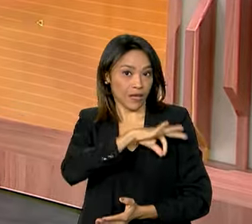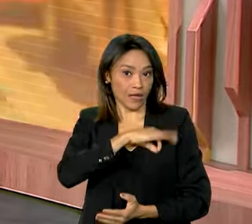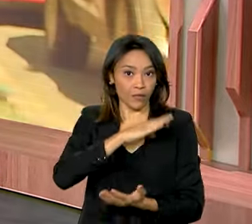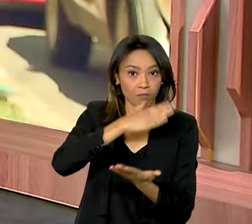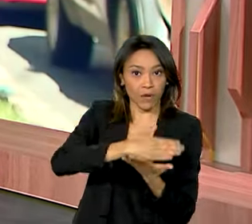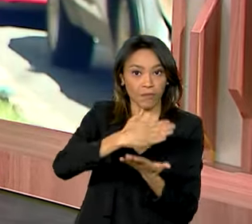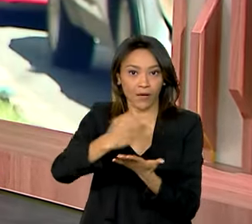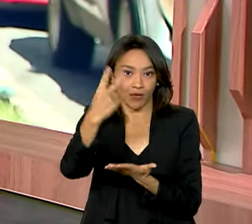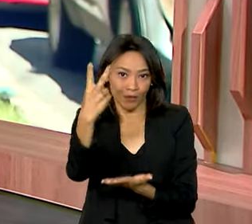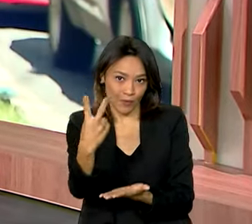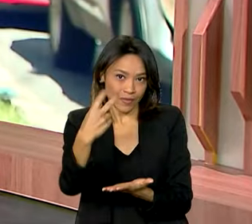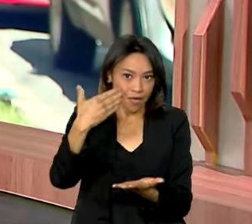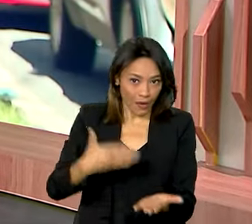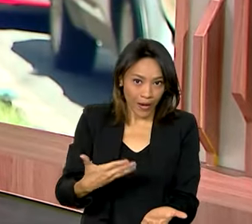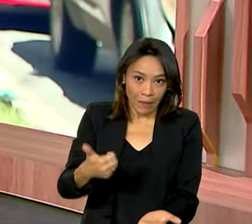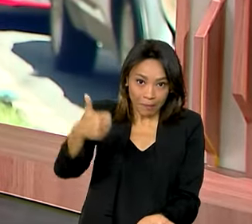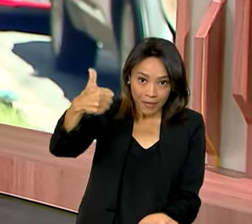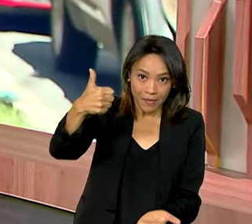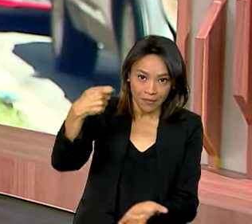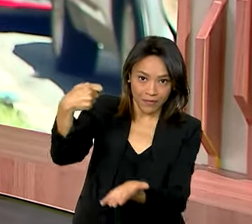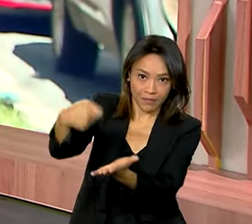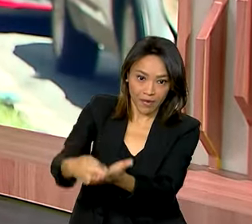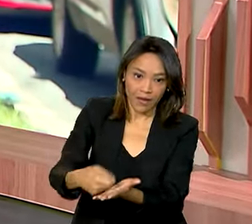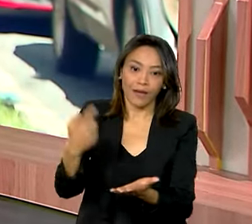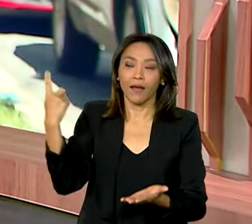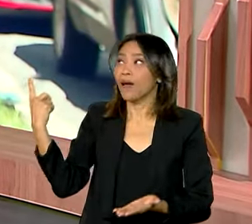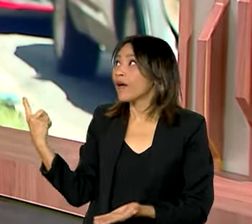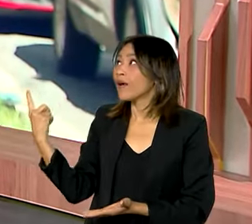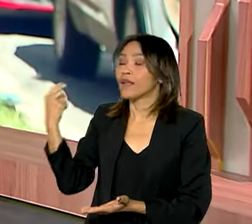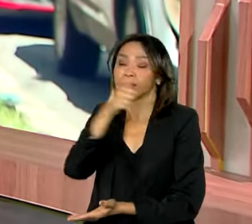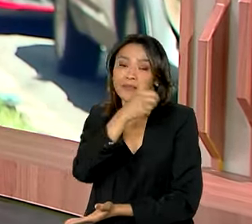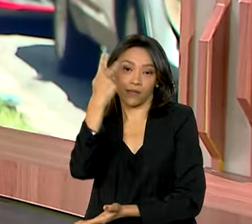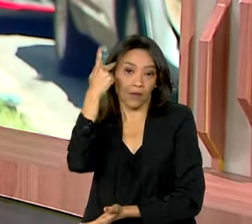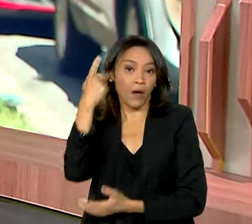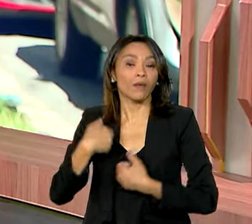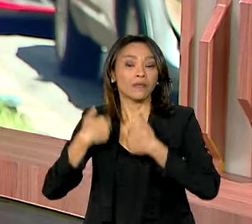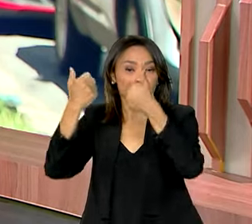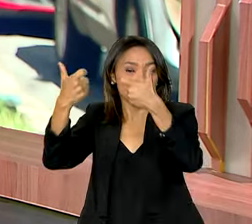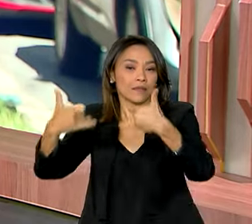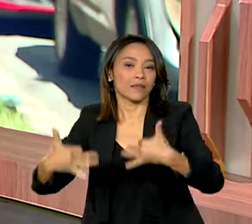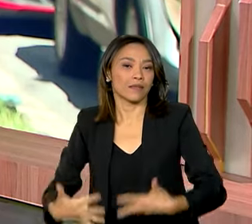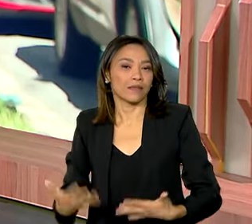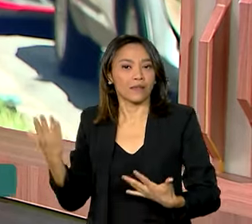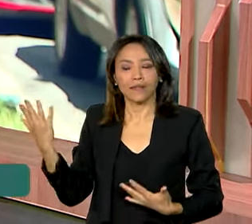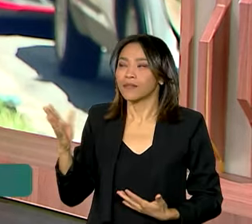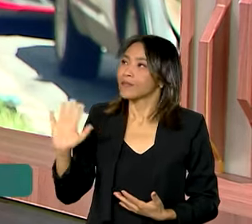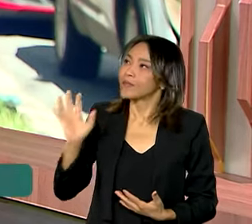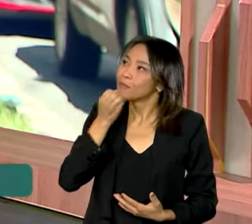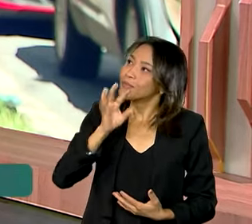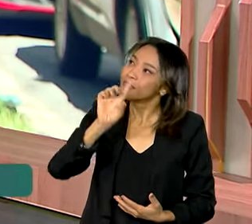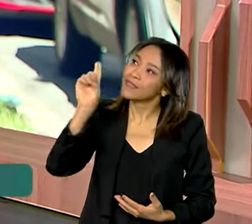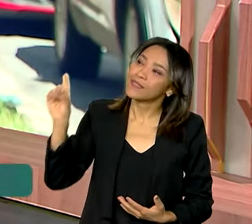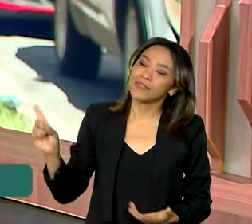INSS. Ao vivo de São Paulo, a repórter Fernanda Cruz tem os detalhes para a gente. Bom dia, Fernanda.